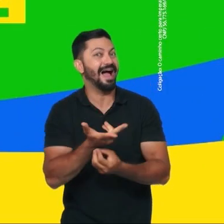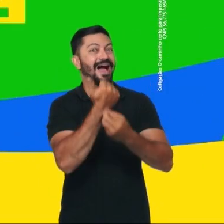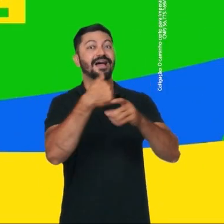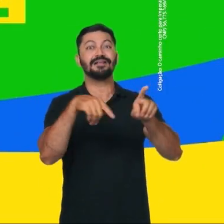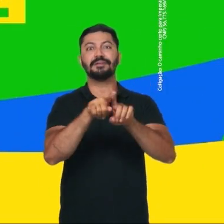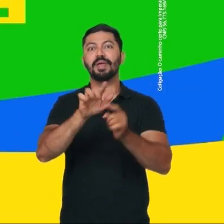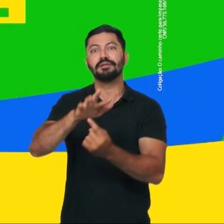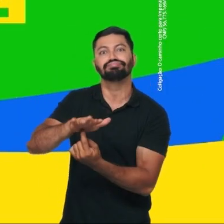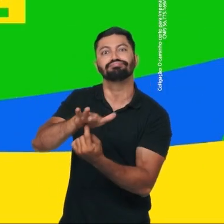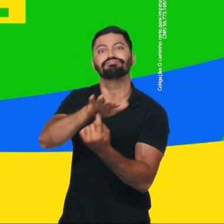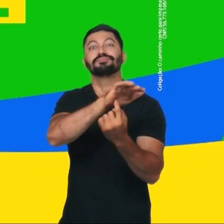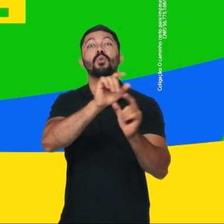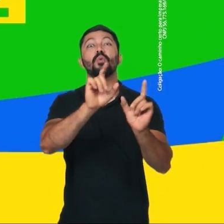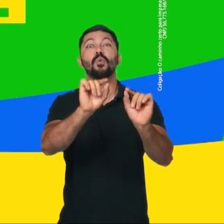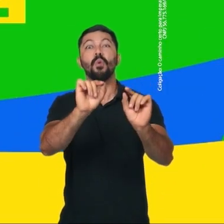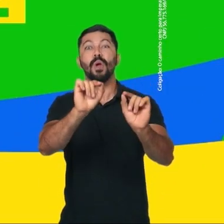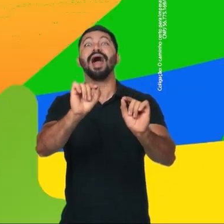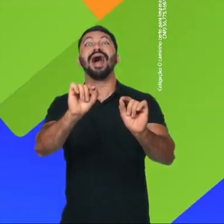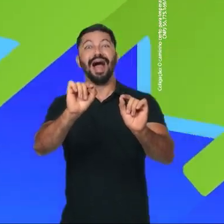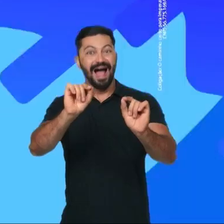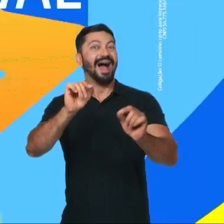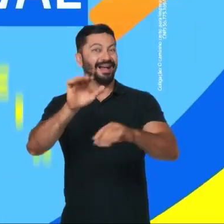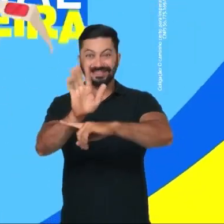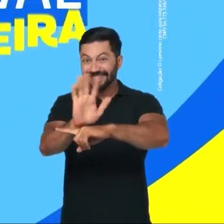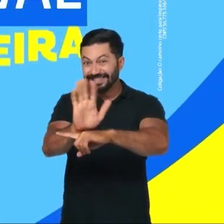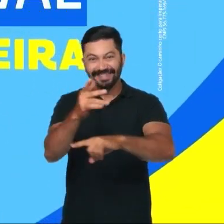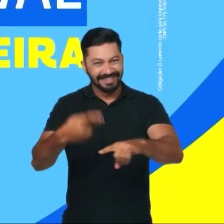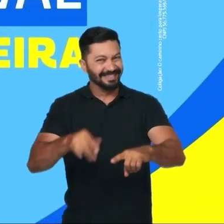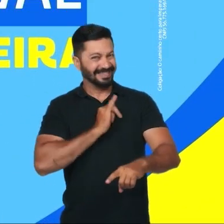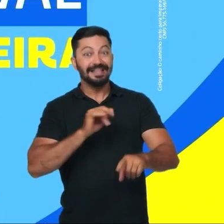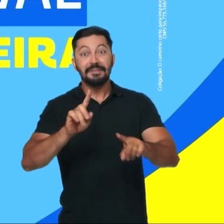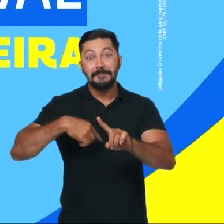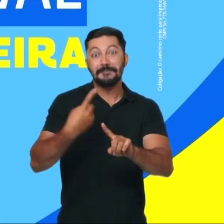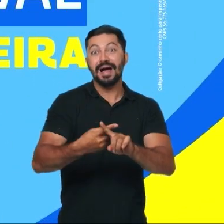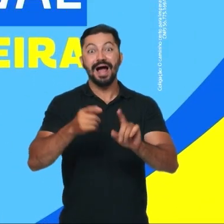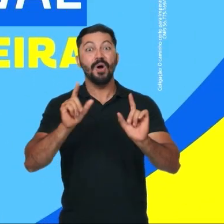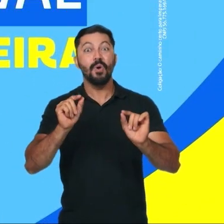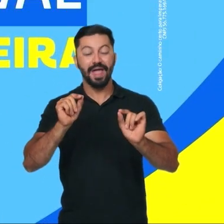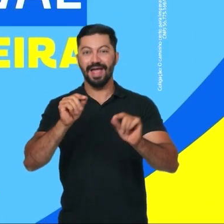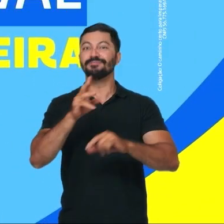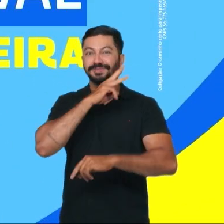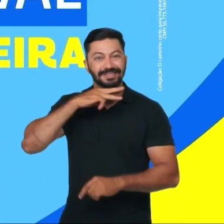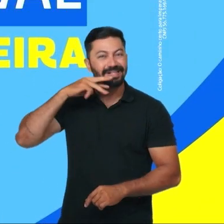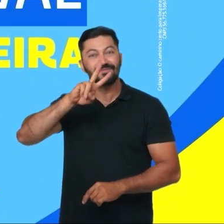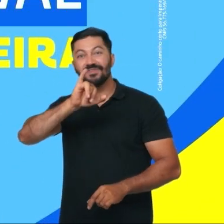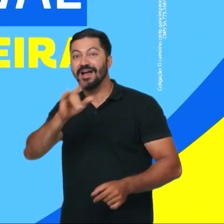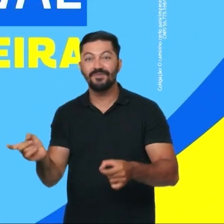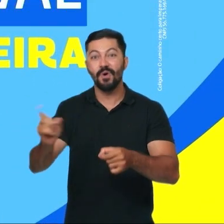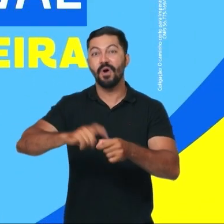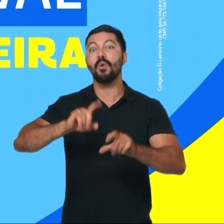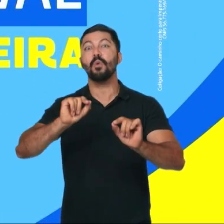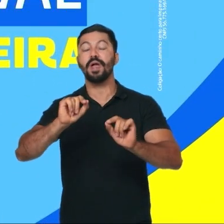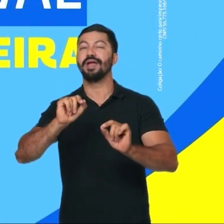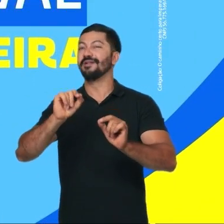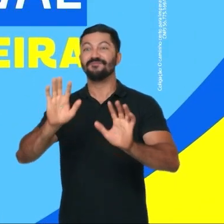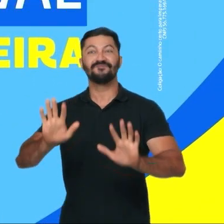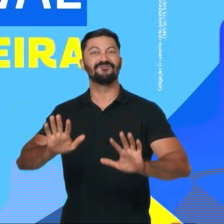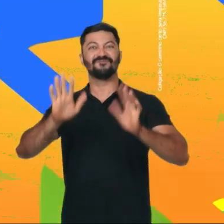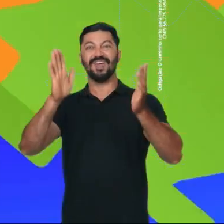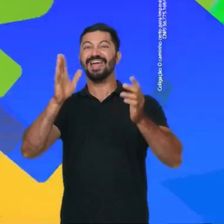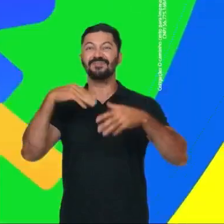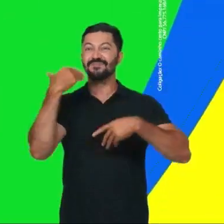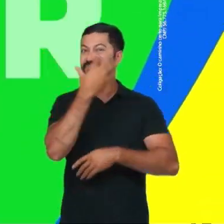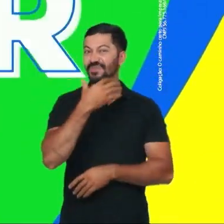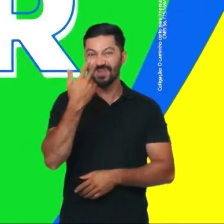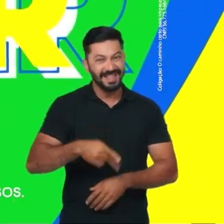Cinema de Imperatriz. E tem mais! Mariana Prefeita irá resgatar o maior festival de música brasileira que Imperatriz já